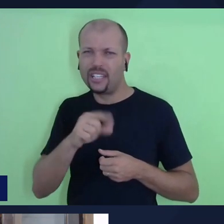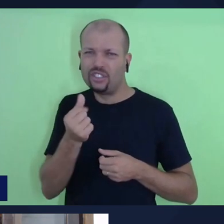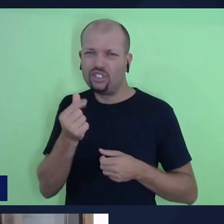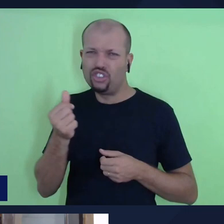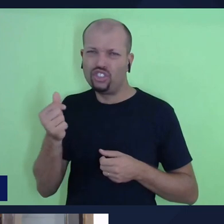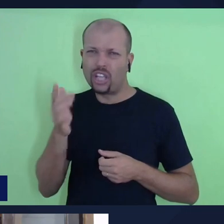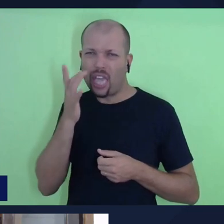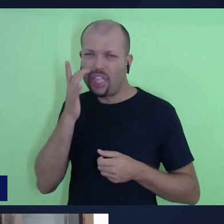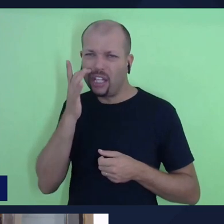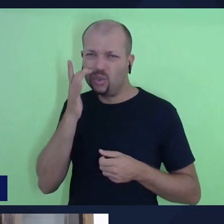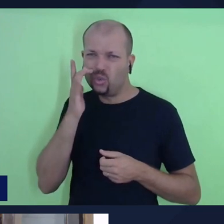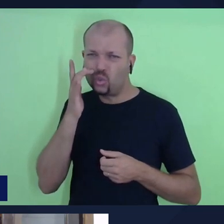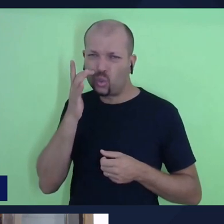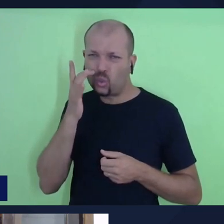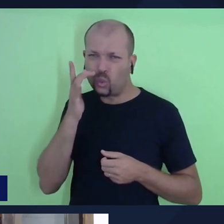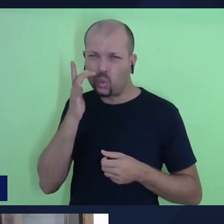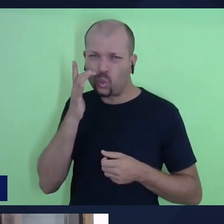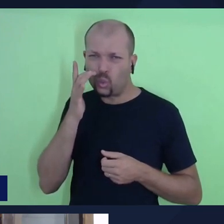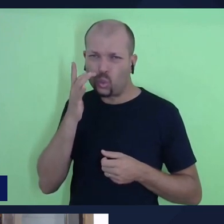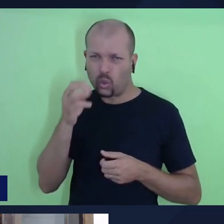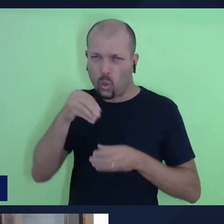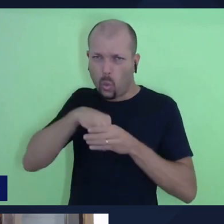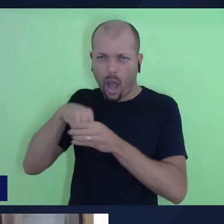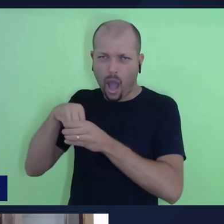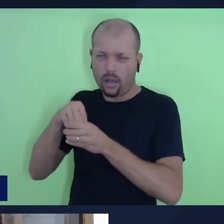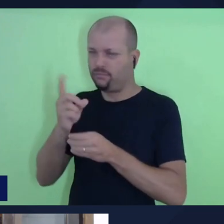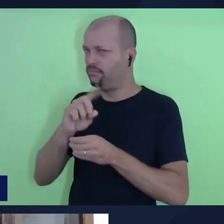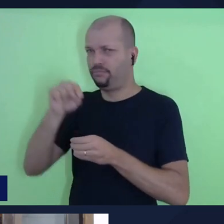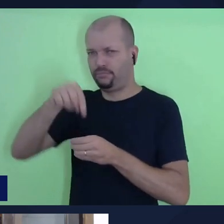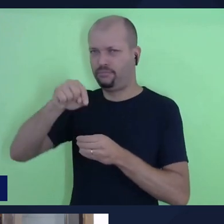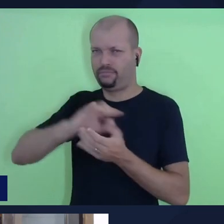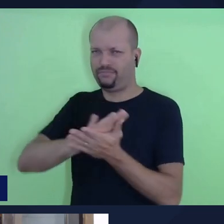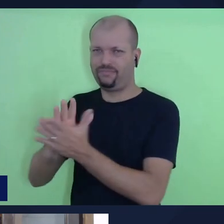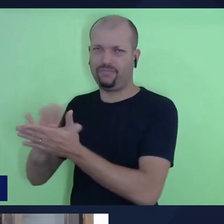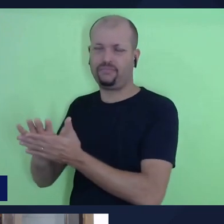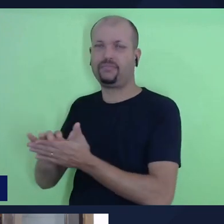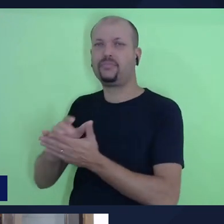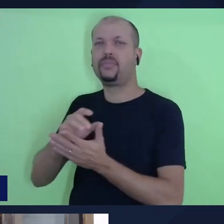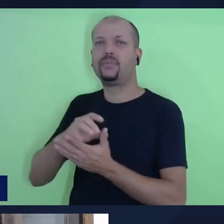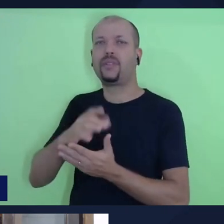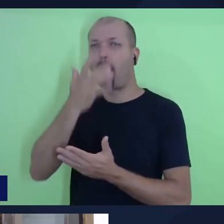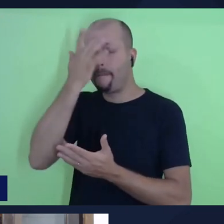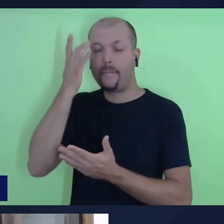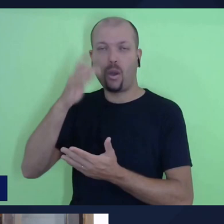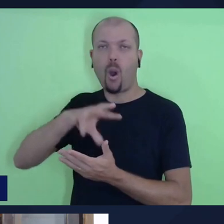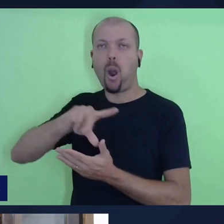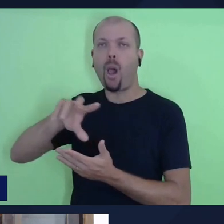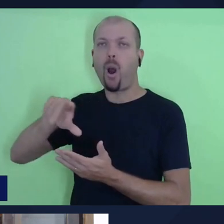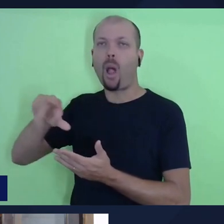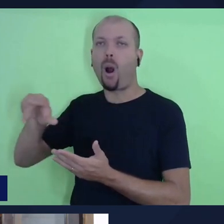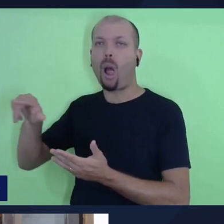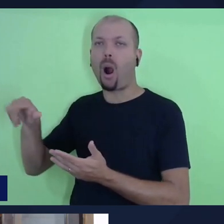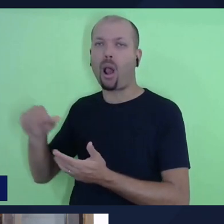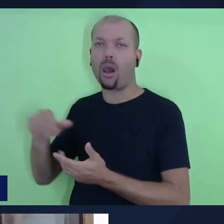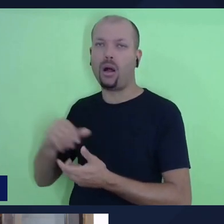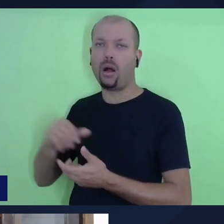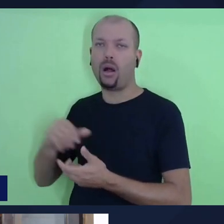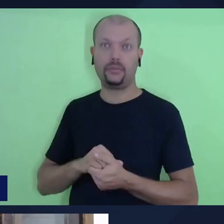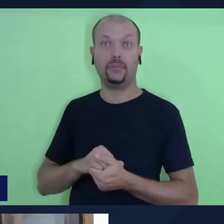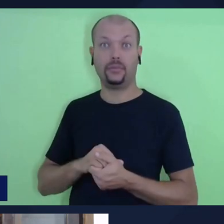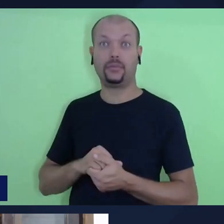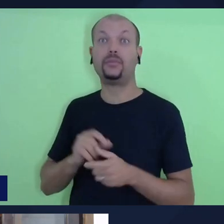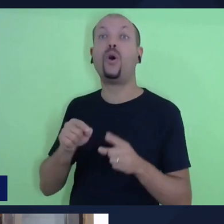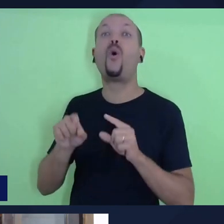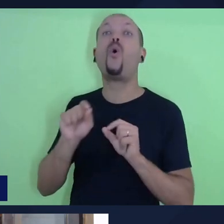terra, onde a traça, ferrugem e corrói, onde os ladrões escavam e roubam, mas ajuntai para vós outros tesouros